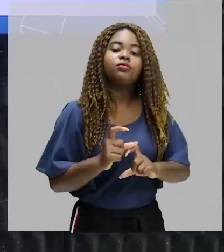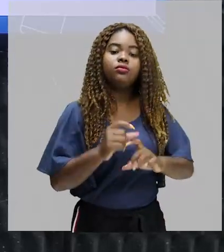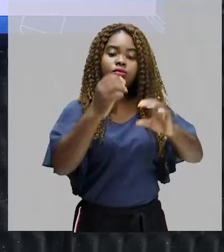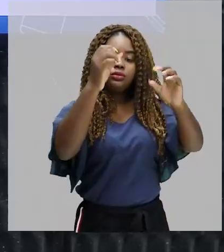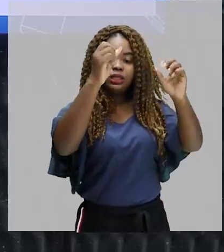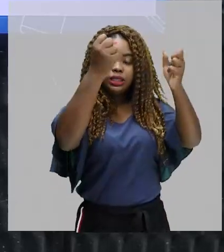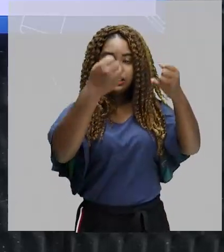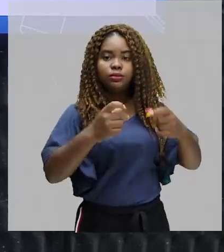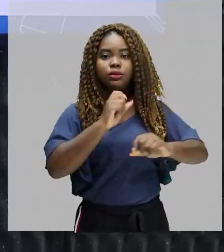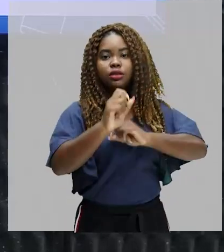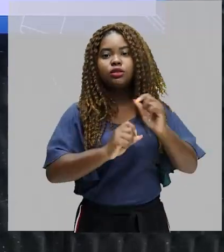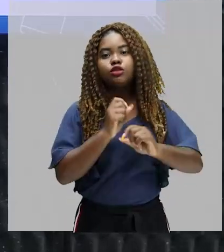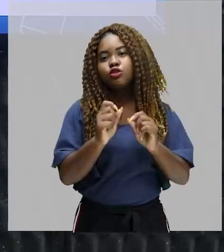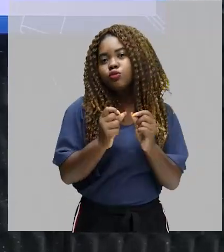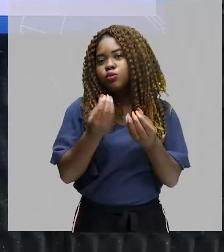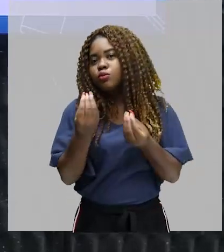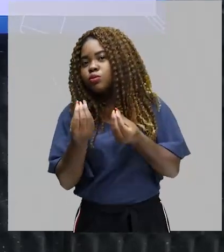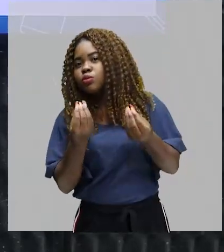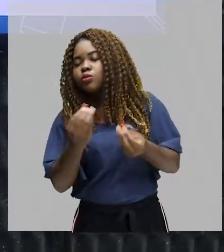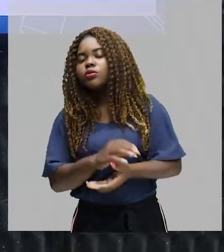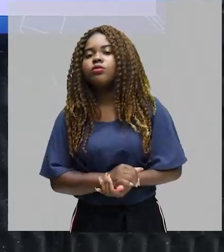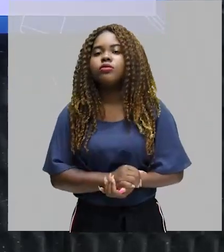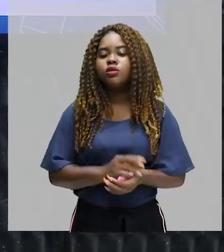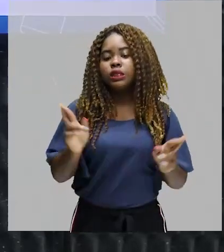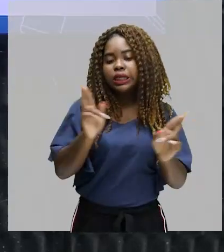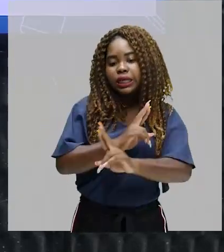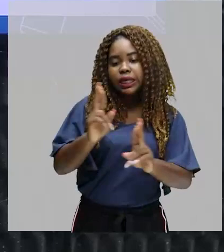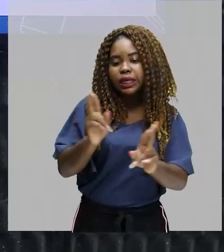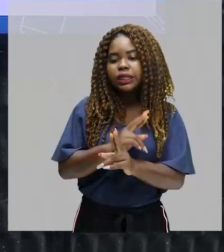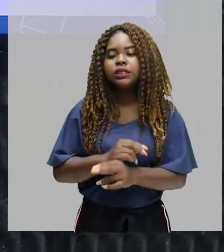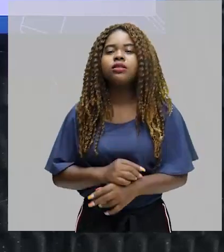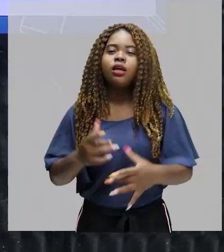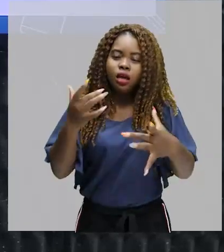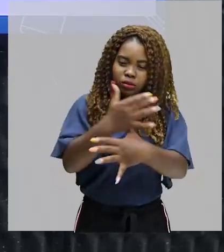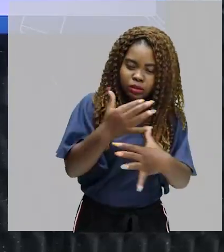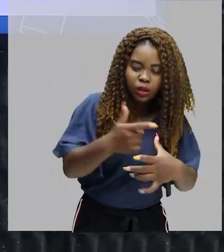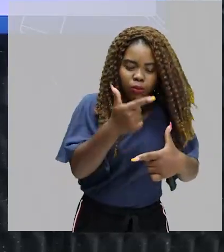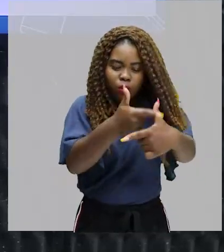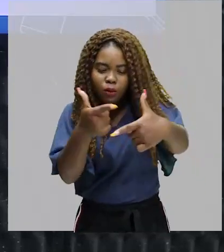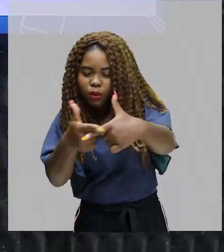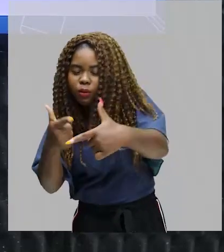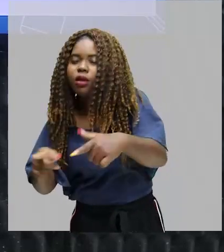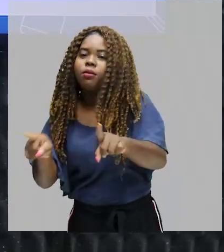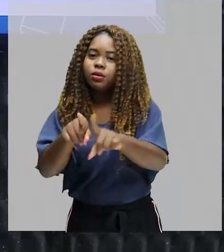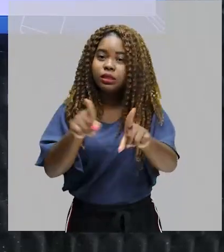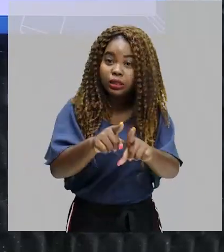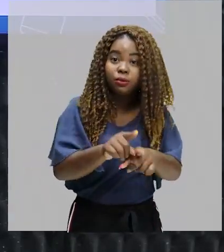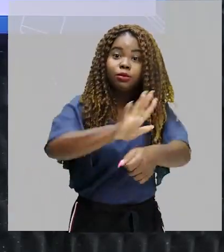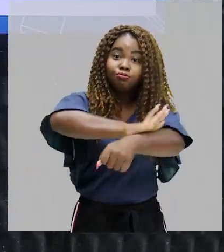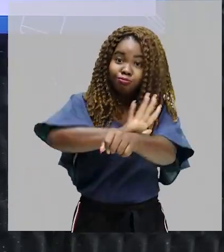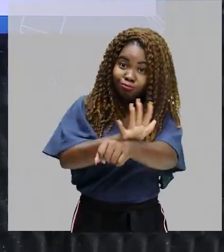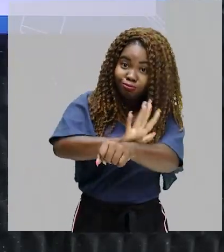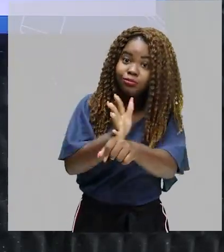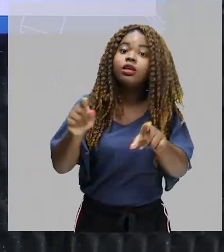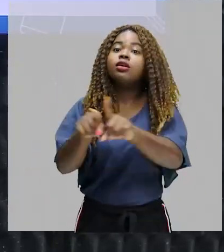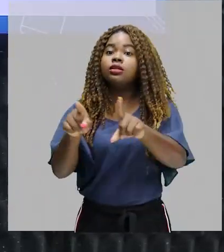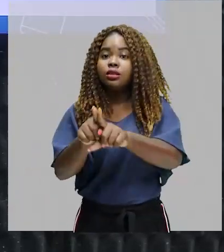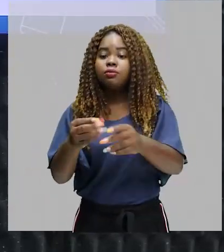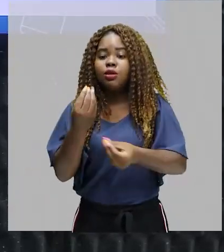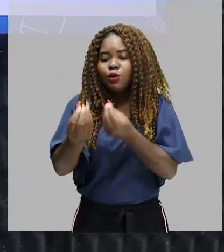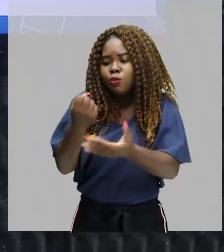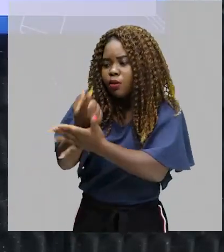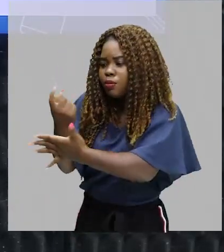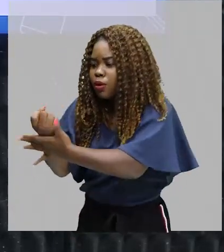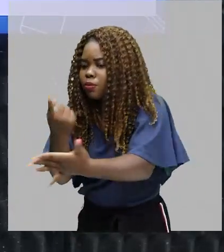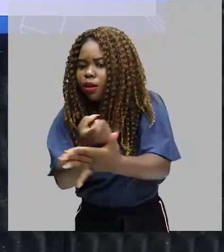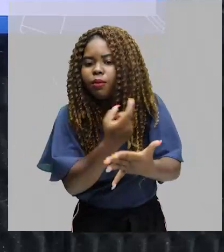denúncia, de denúncia em relação a questões urbanas, a questões raciais, questões de consumo, tudo